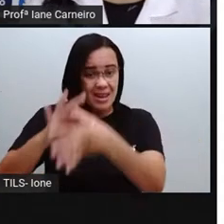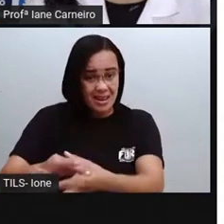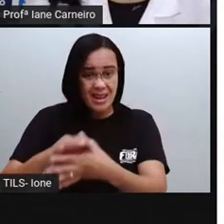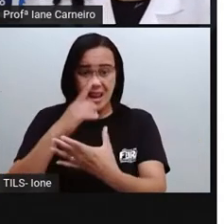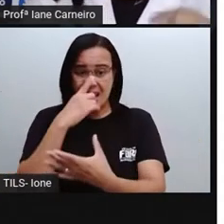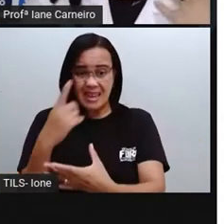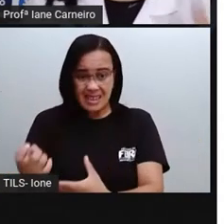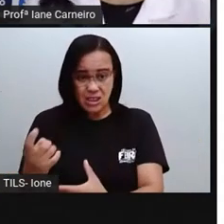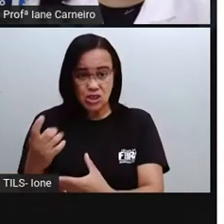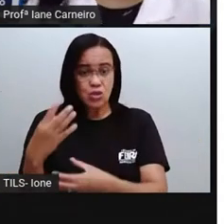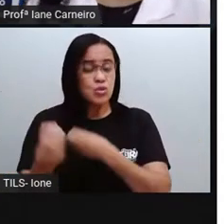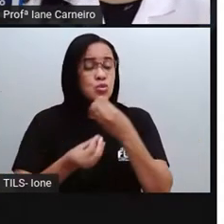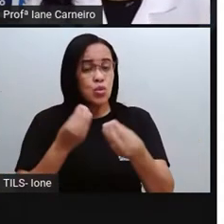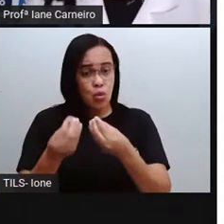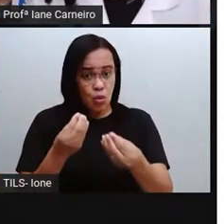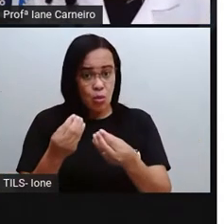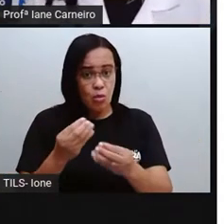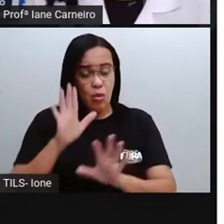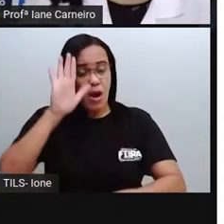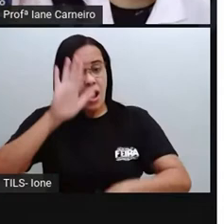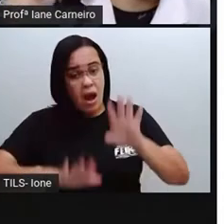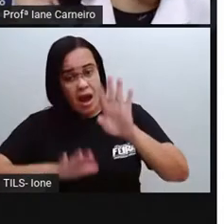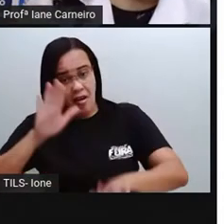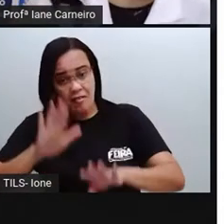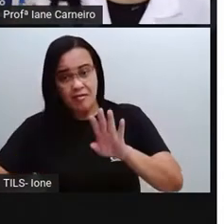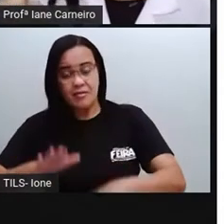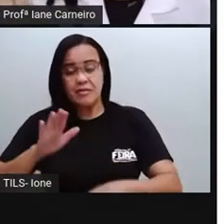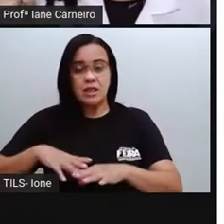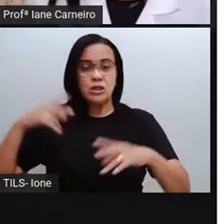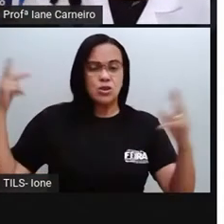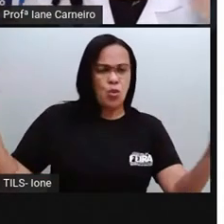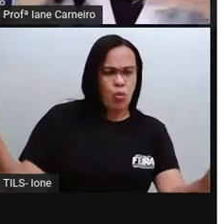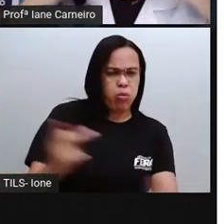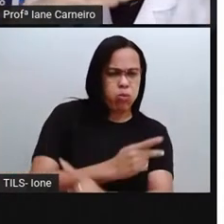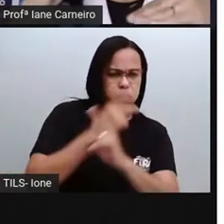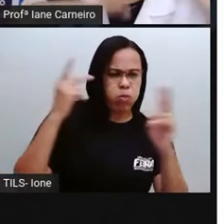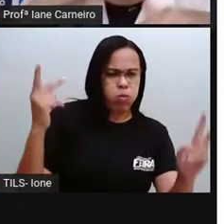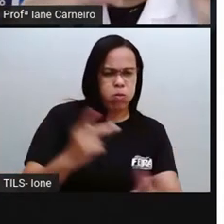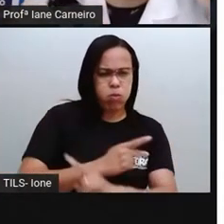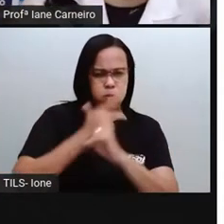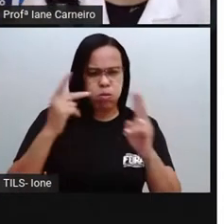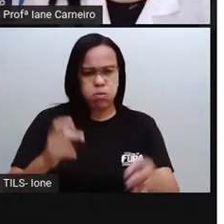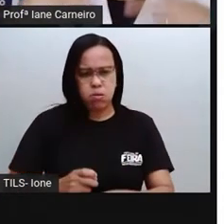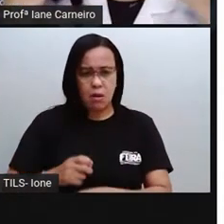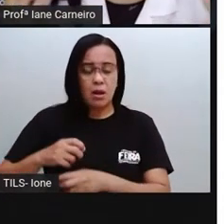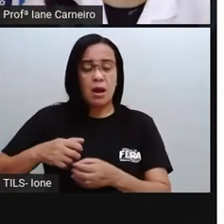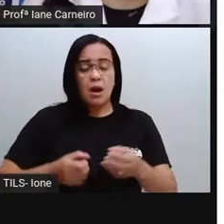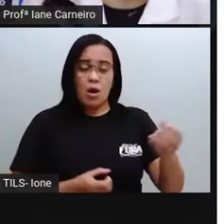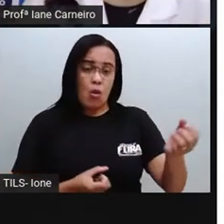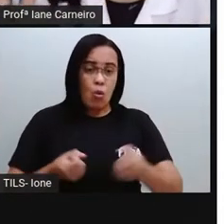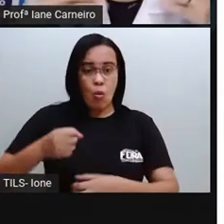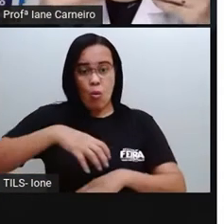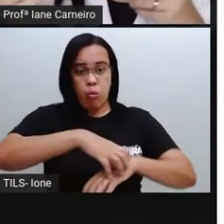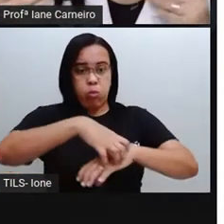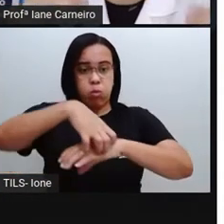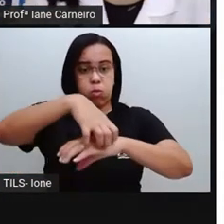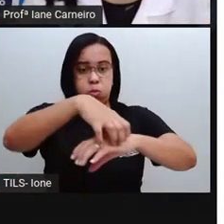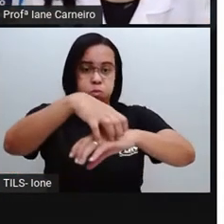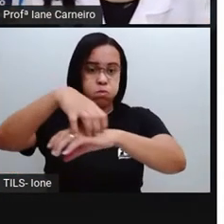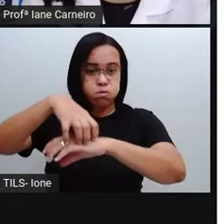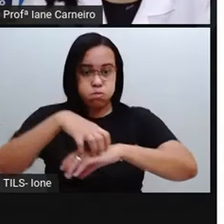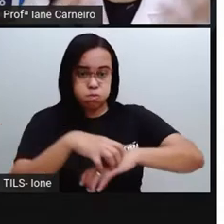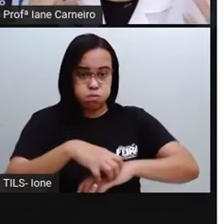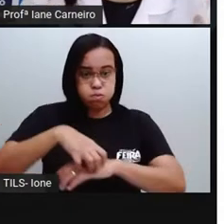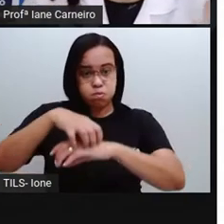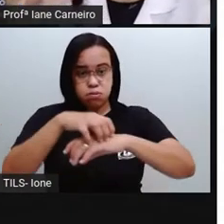acaba aqui, no meio do caminho, pode dar um vento mais forte, o carro pode balançar, e aí uma dessas